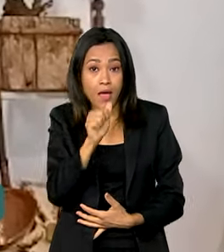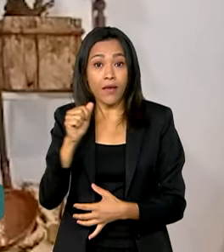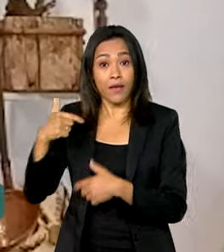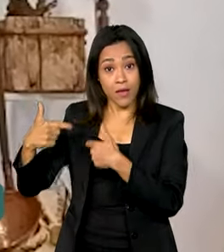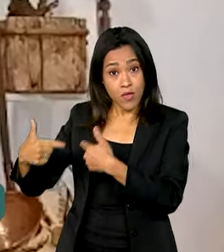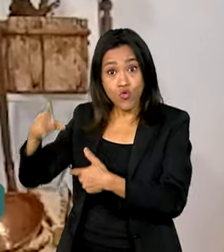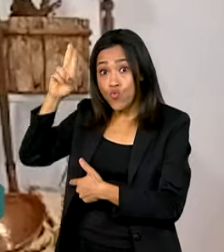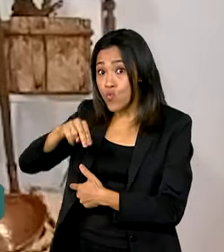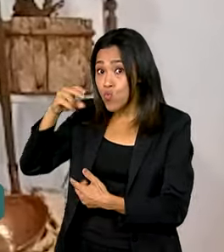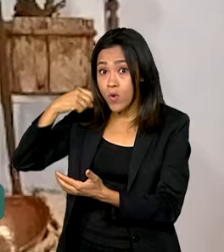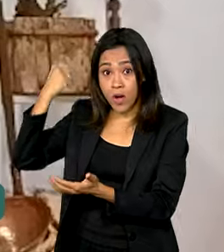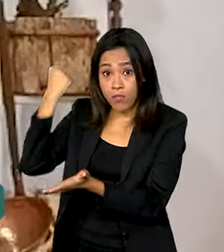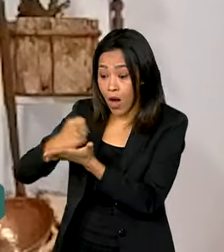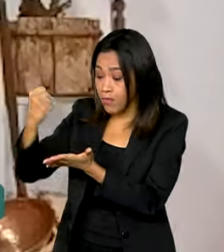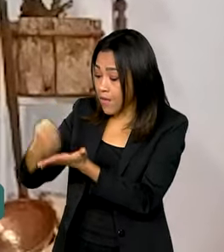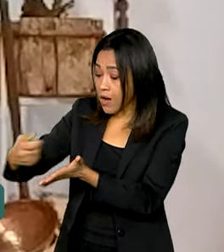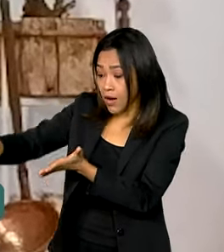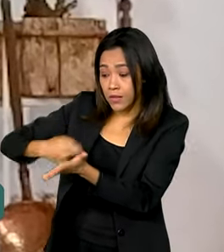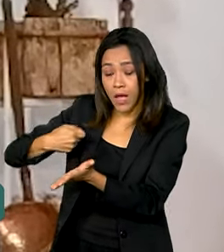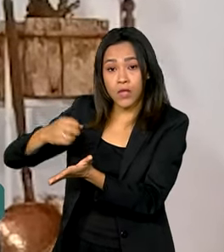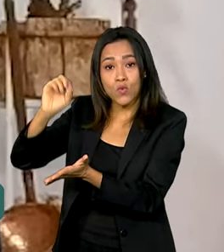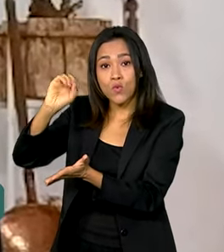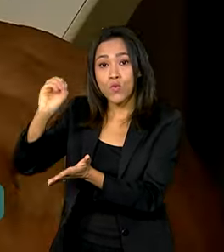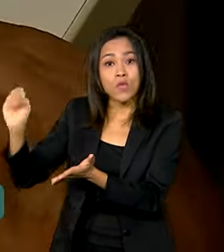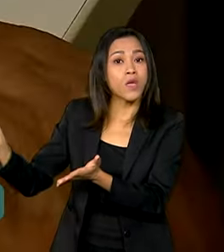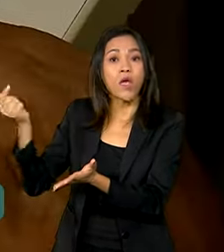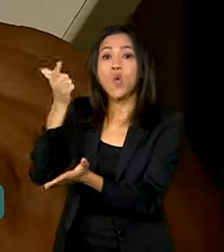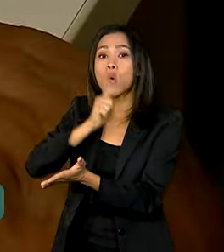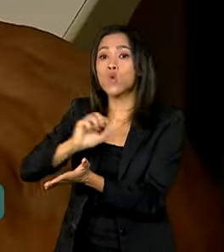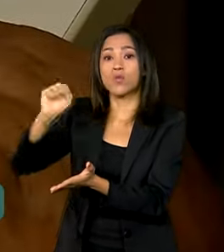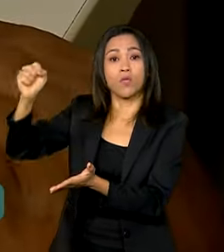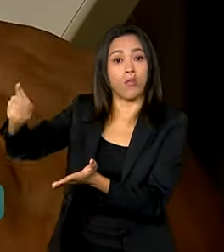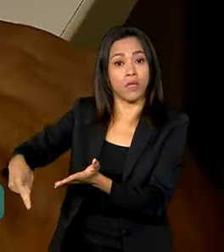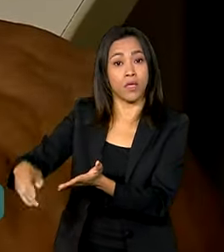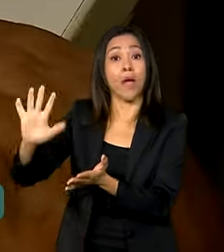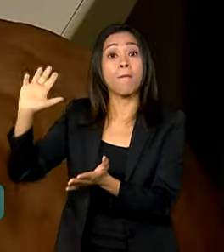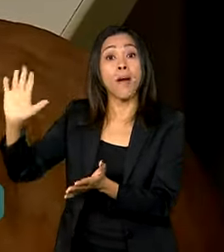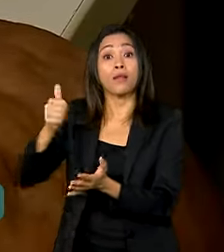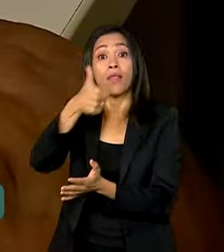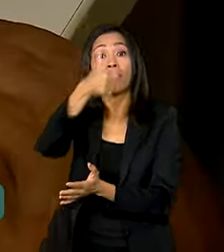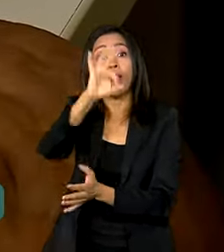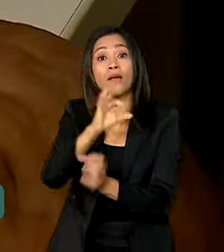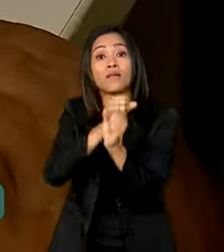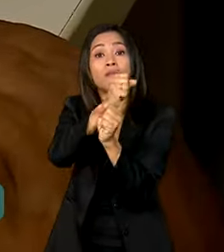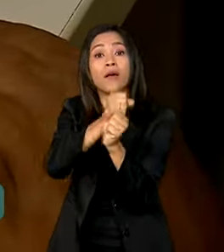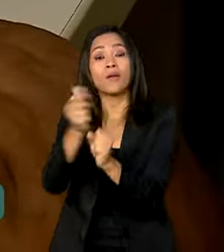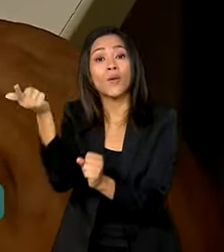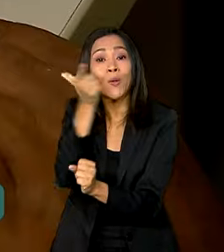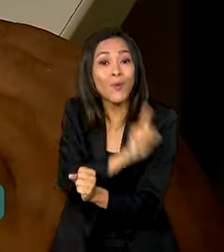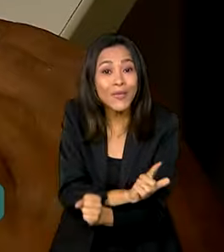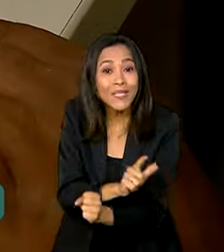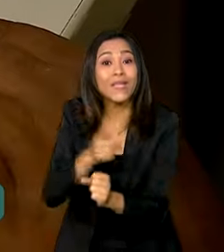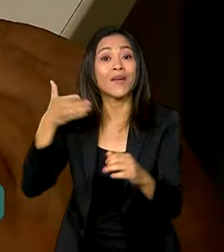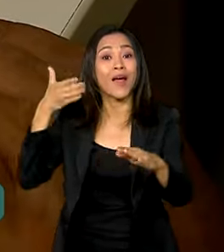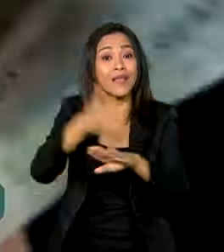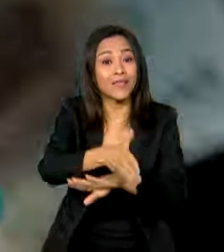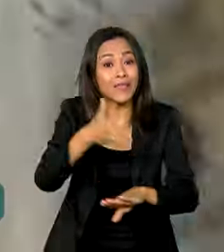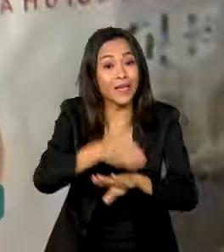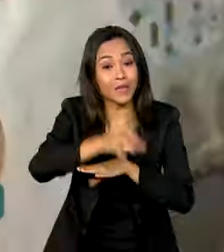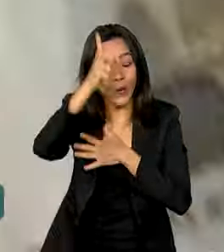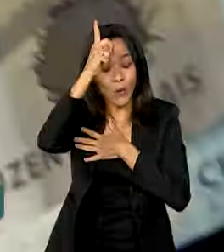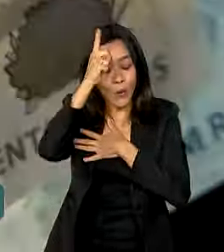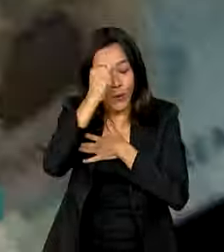teve carteira assinada e, por isso, não se aposentou. Mas há 10 anos, ela conseguiu ter acesso ao BPC.